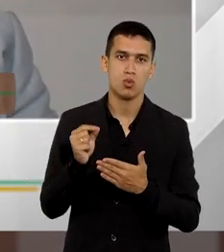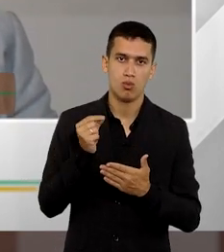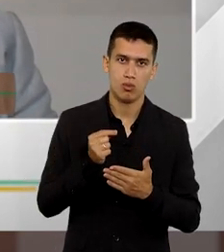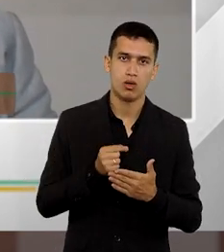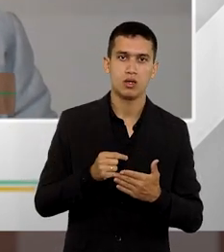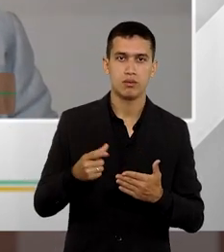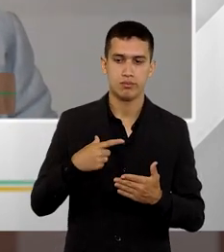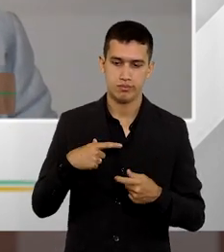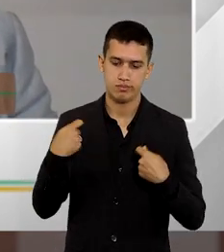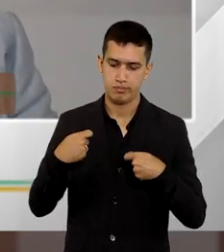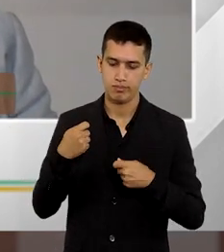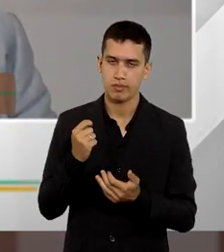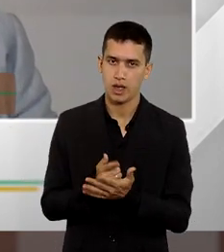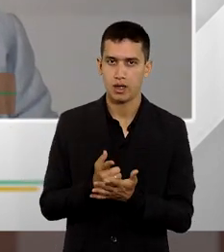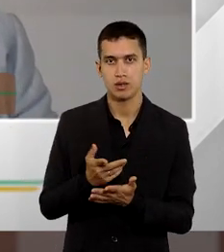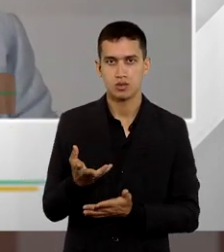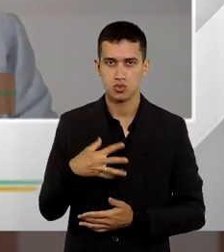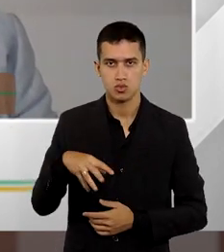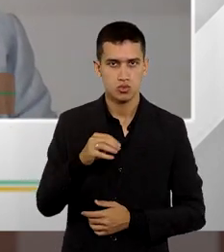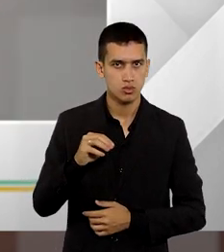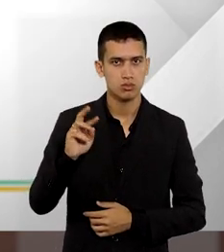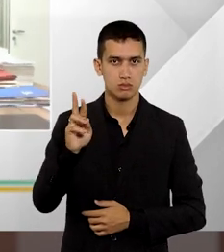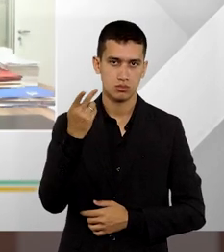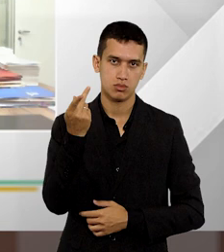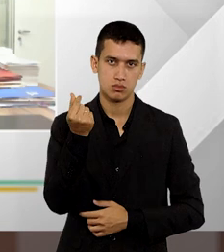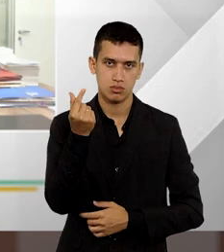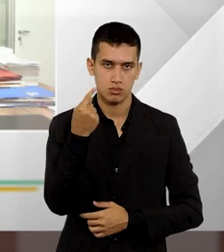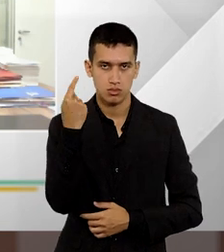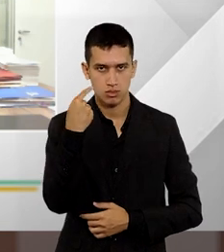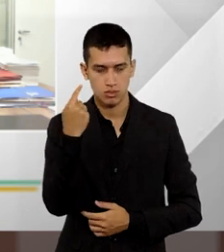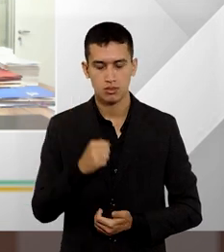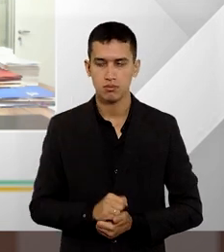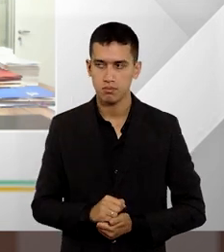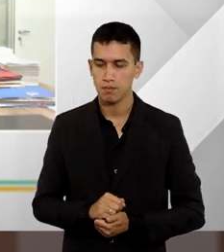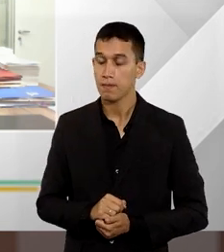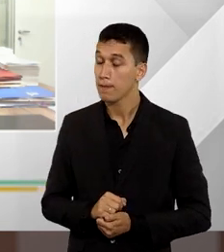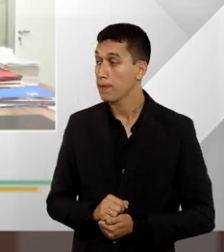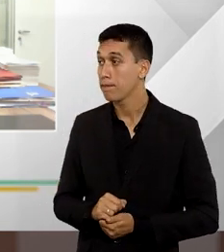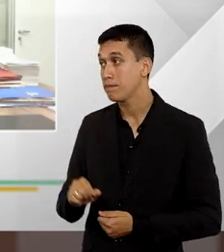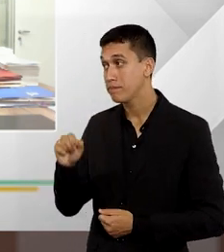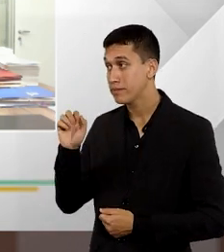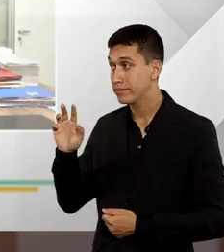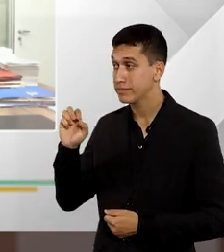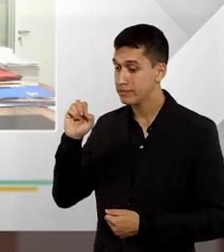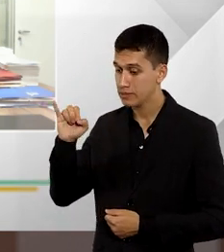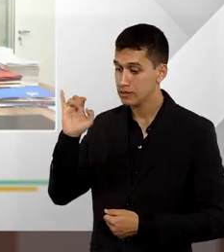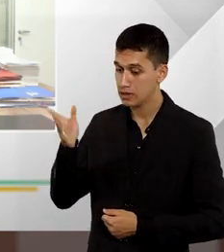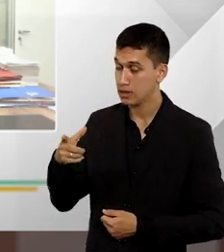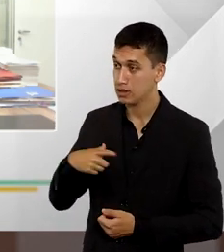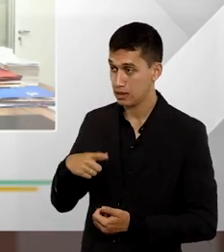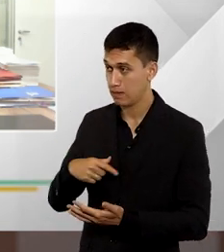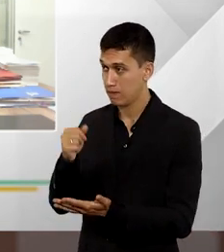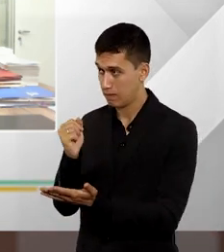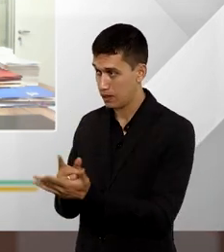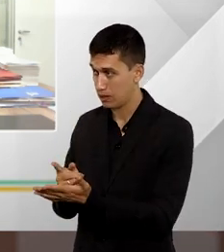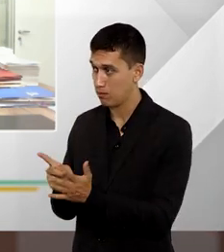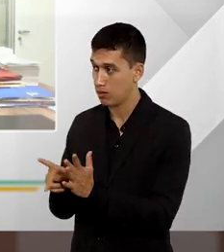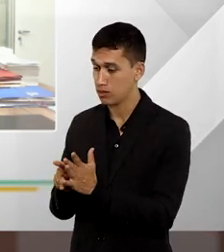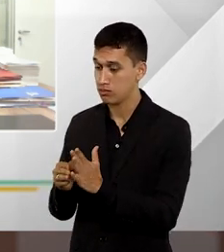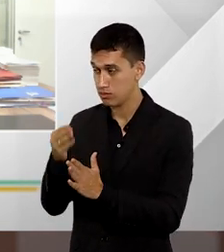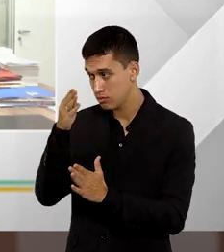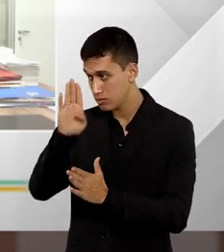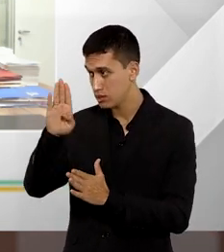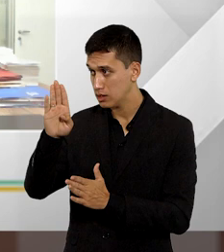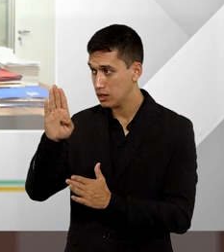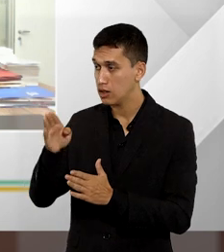desses honorários advocatícios. Doutor Rafael, mas se já tiver havido pagamento do ofício requisitório da condenação principal, o